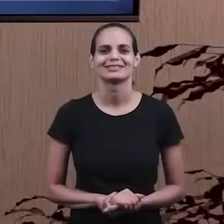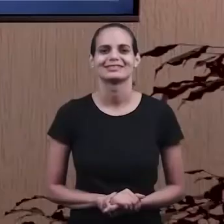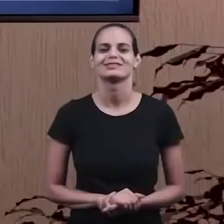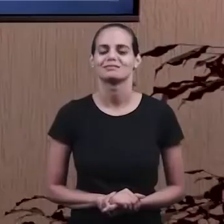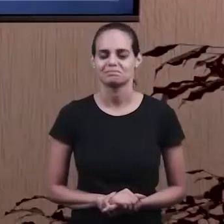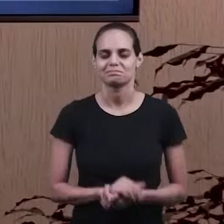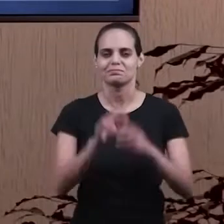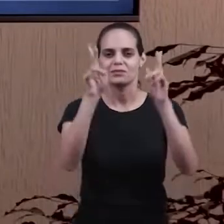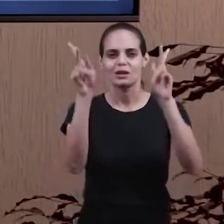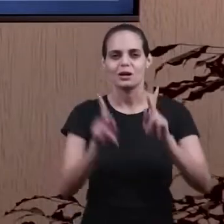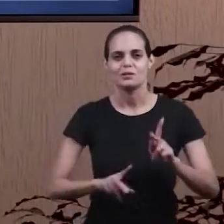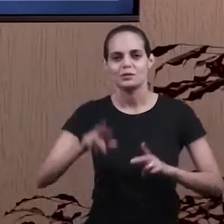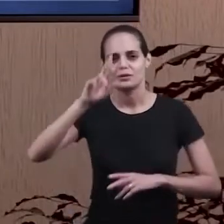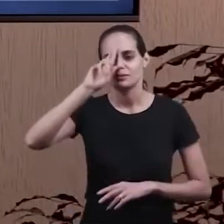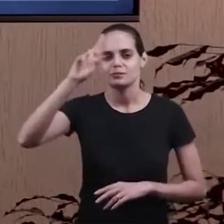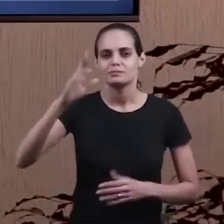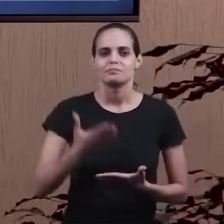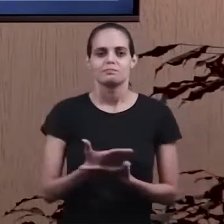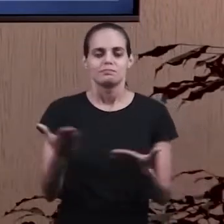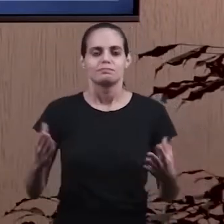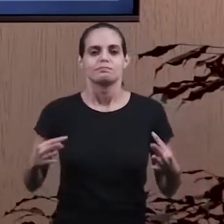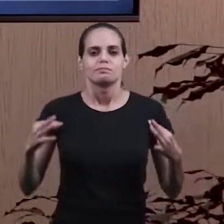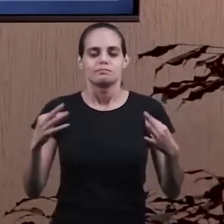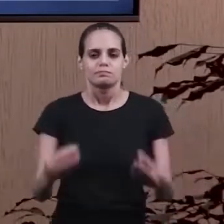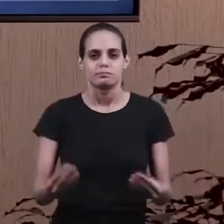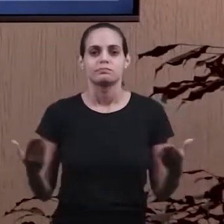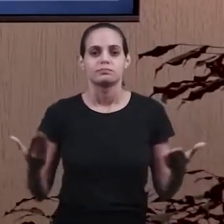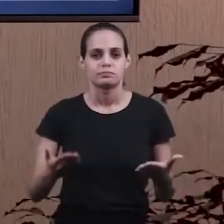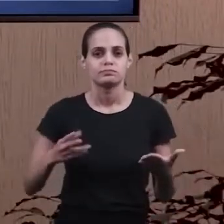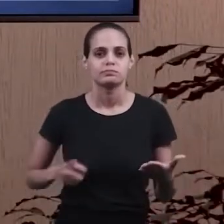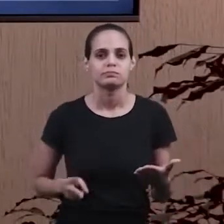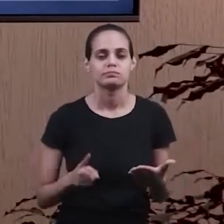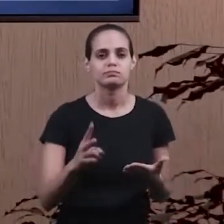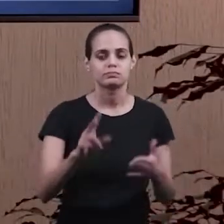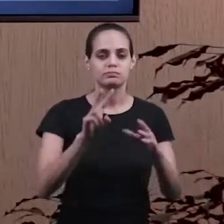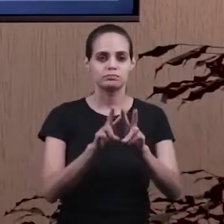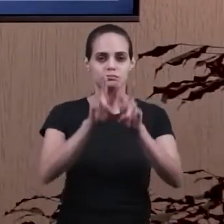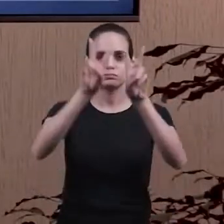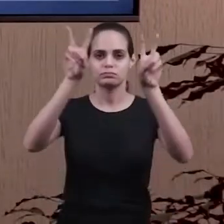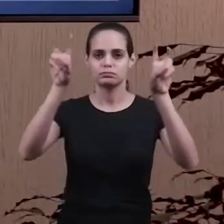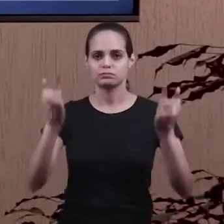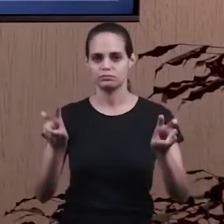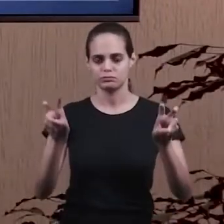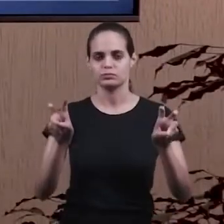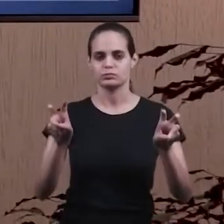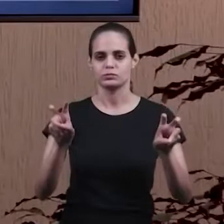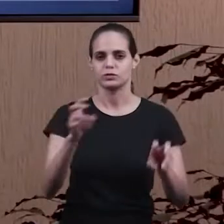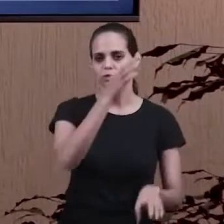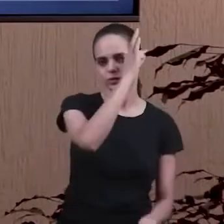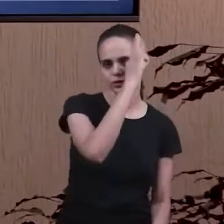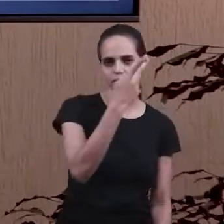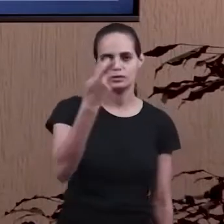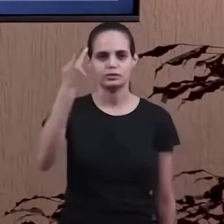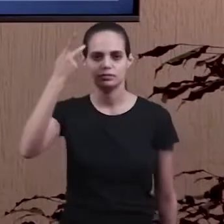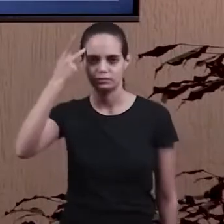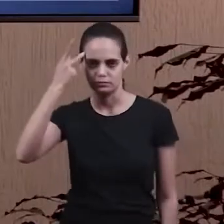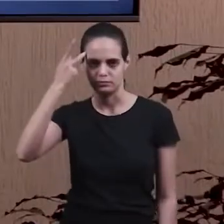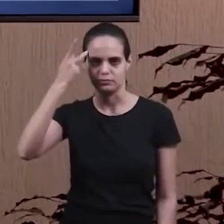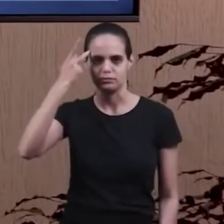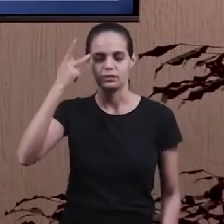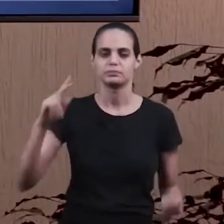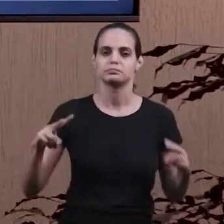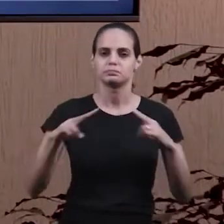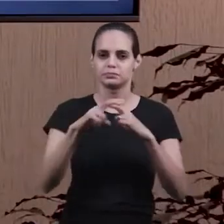A paz do Senhor, irmãos. Hoje nós daremos continuidade ao nosso assunto do Transtorno do Déficit de Atenção e